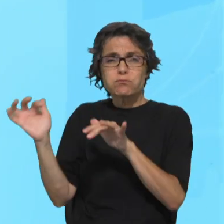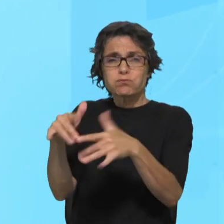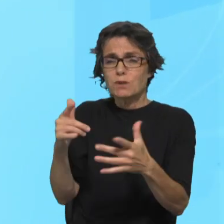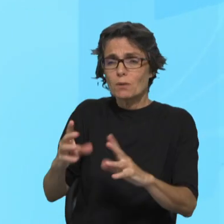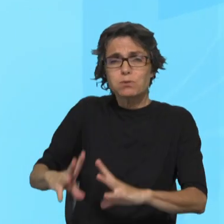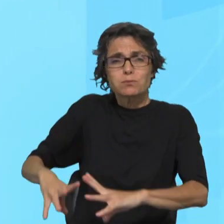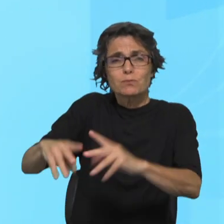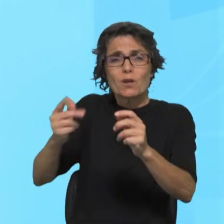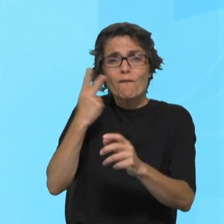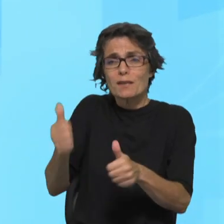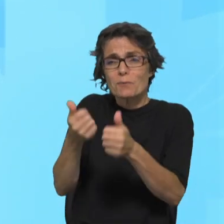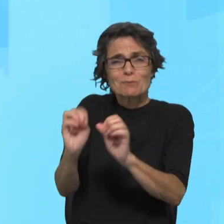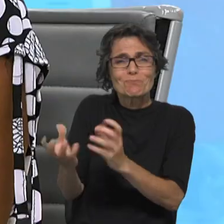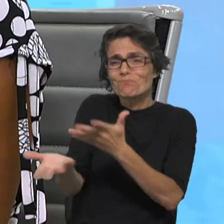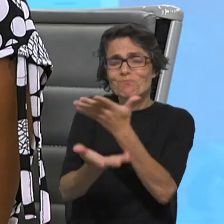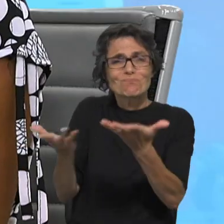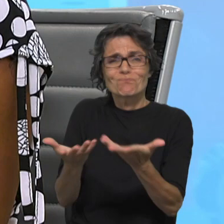por onde é que temos que caminhar?